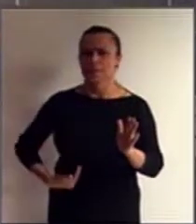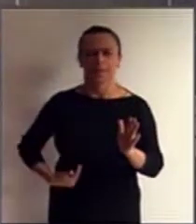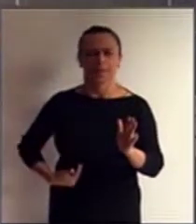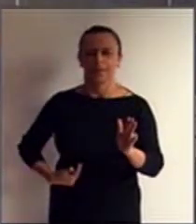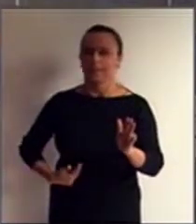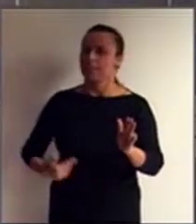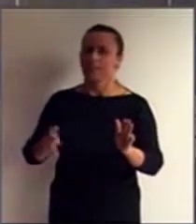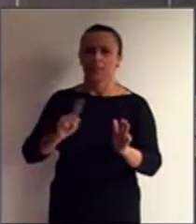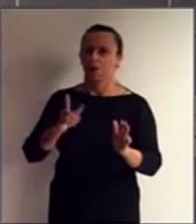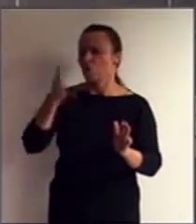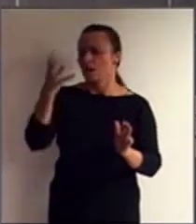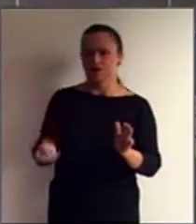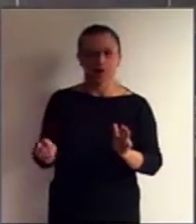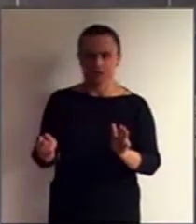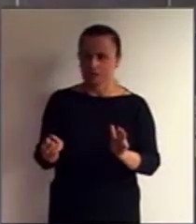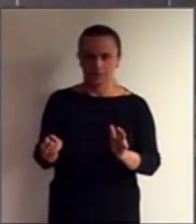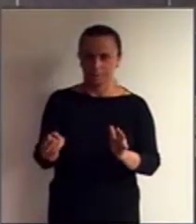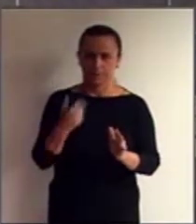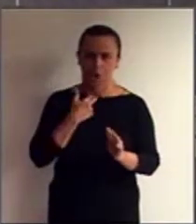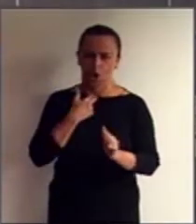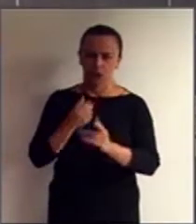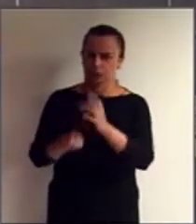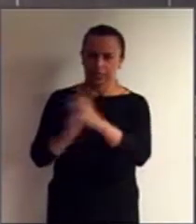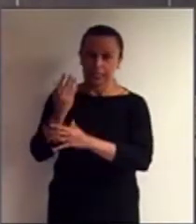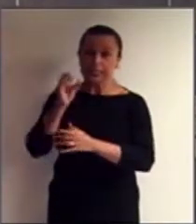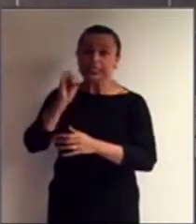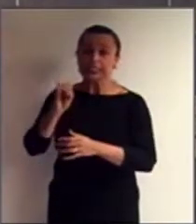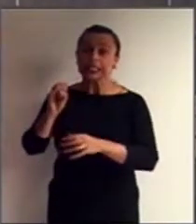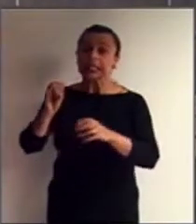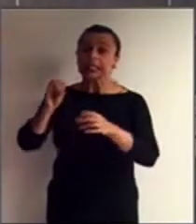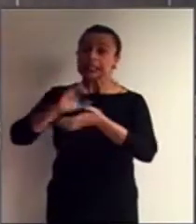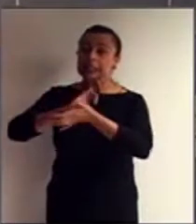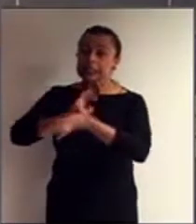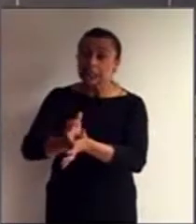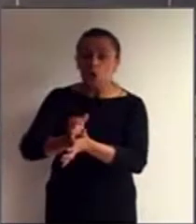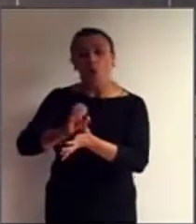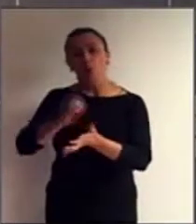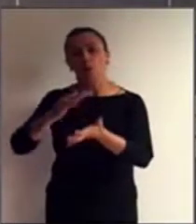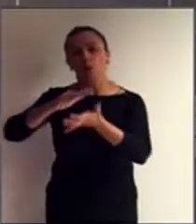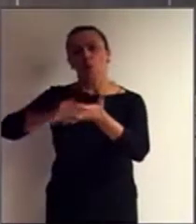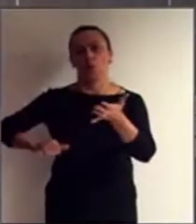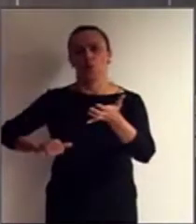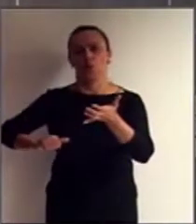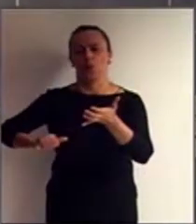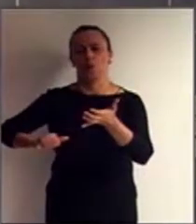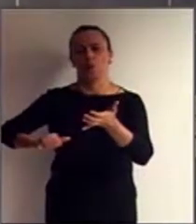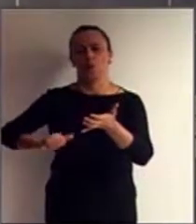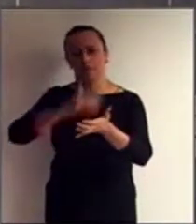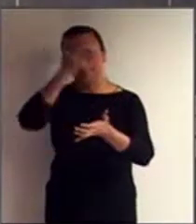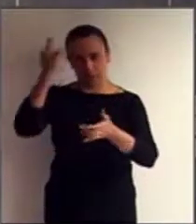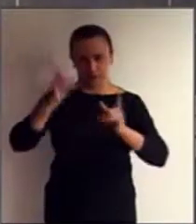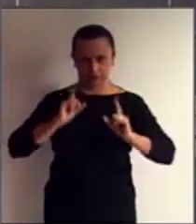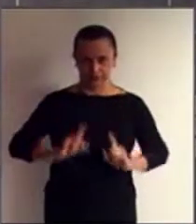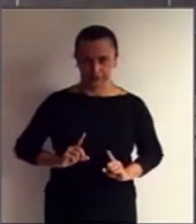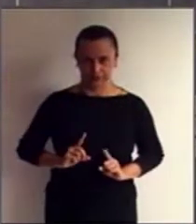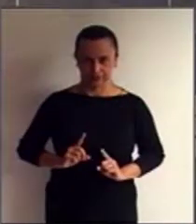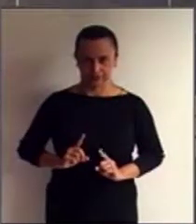concebida excluindo ou omitindo a pessoa com deficiência.